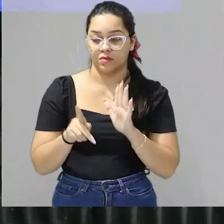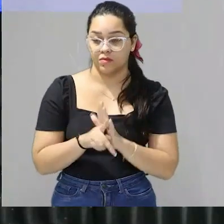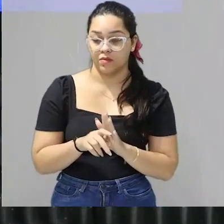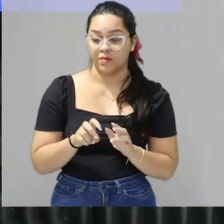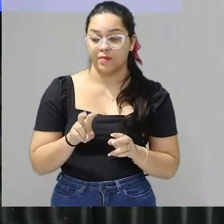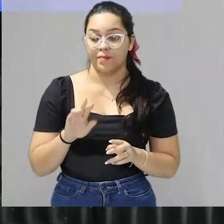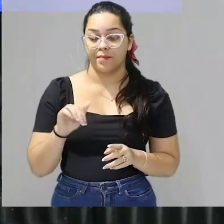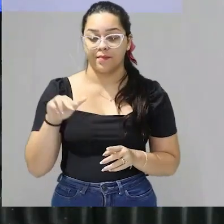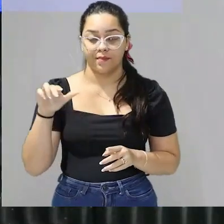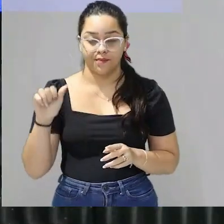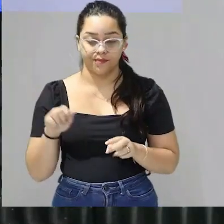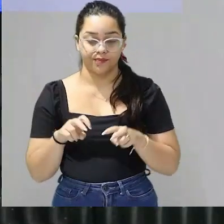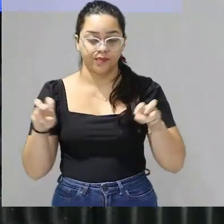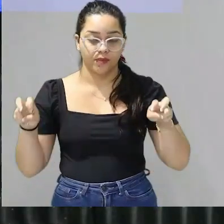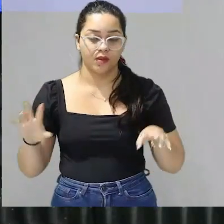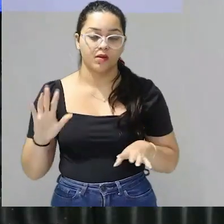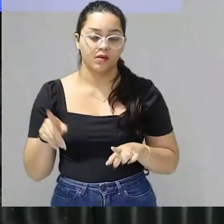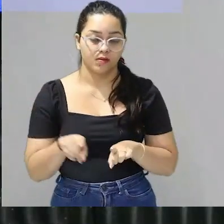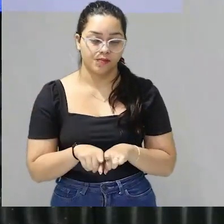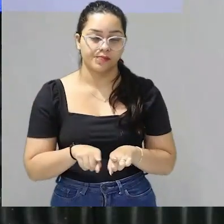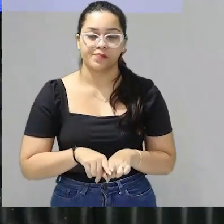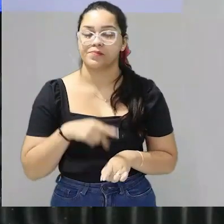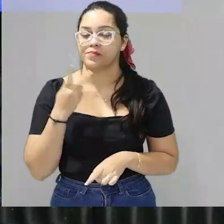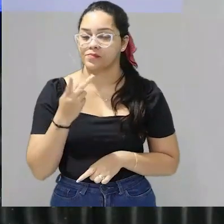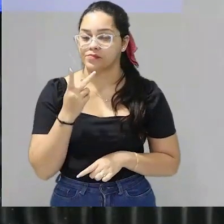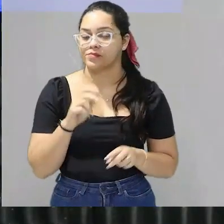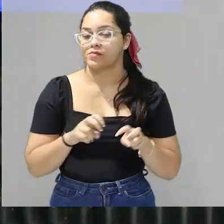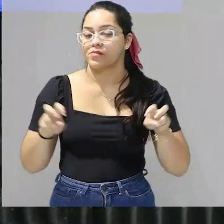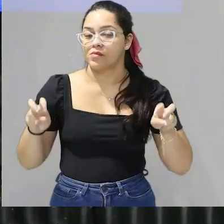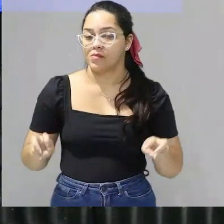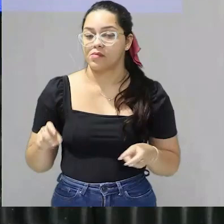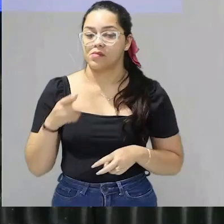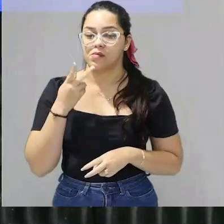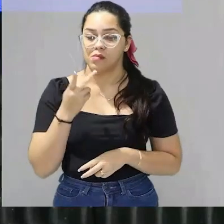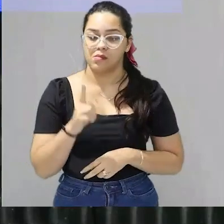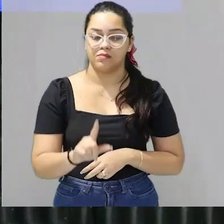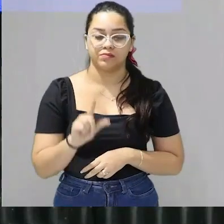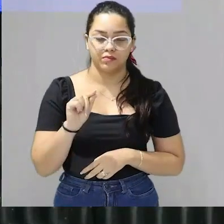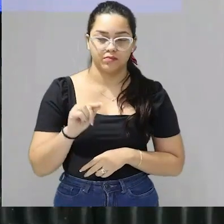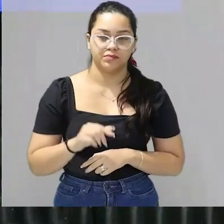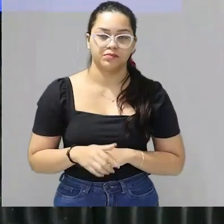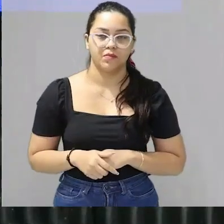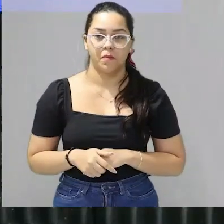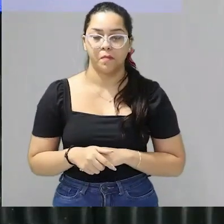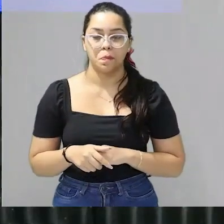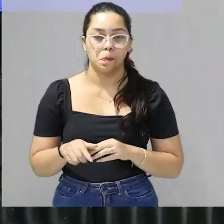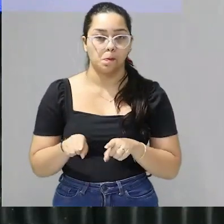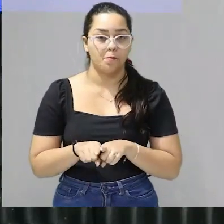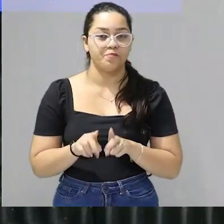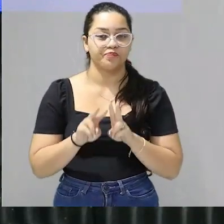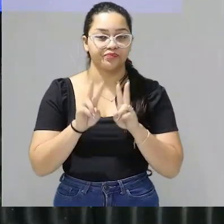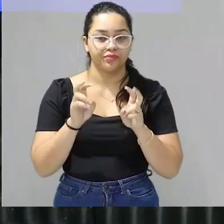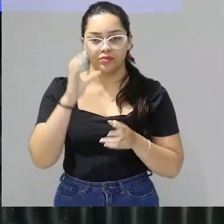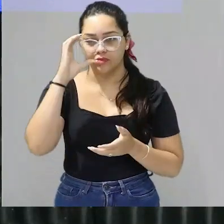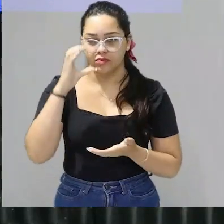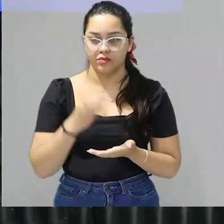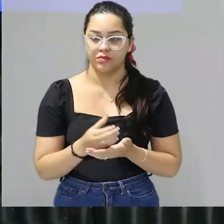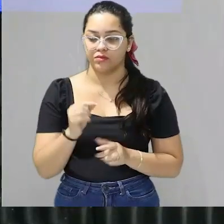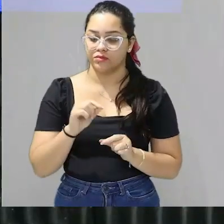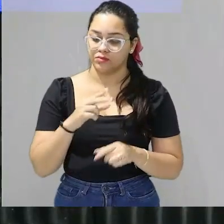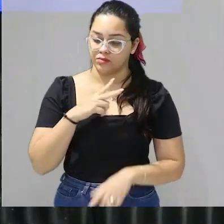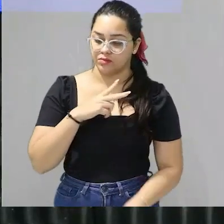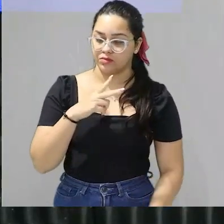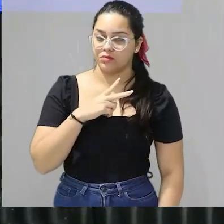banca o tema sim vai ser estipulado pela banca vai ser indicado pela banca e a tese a tese é